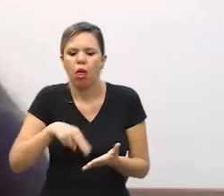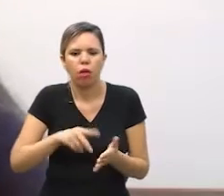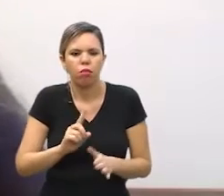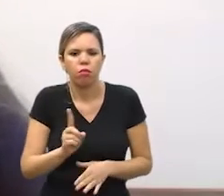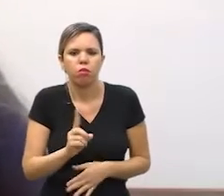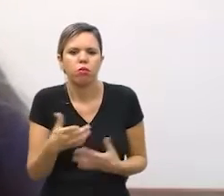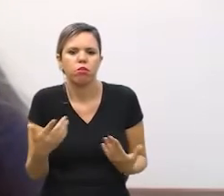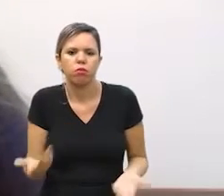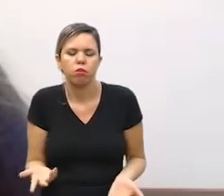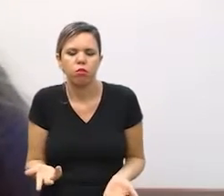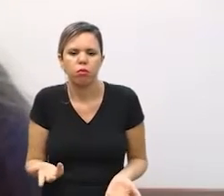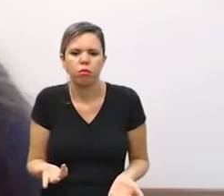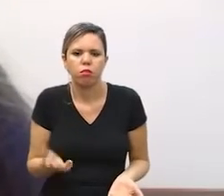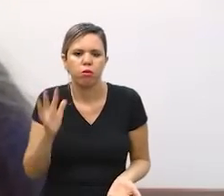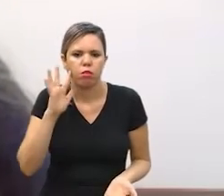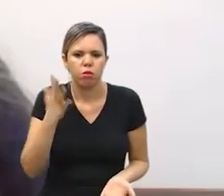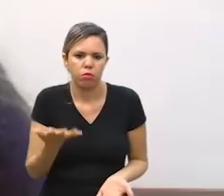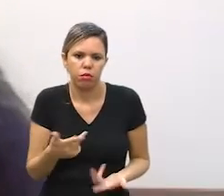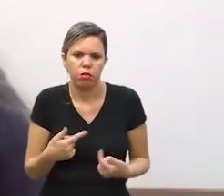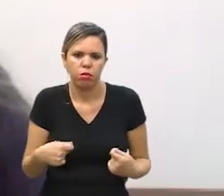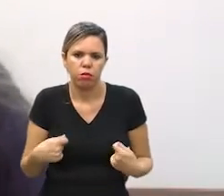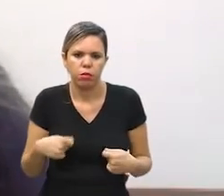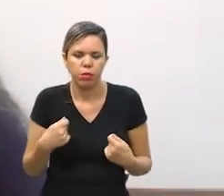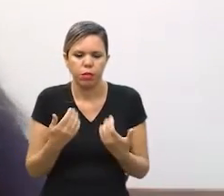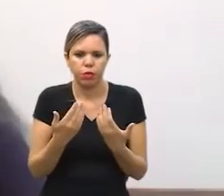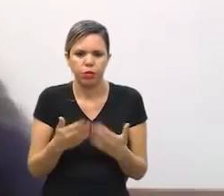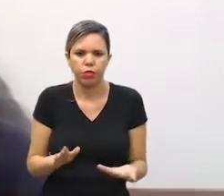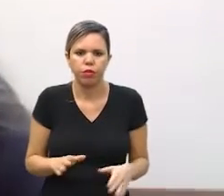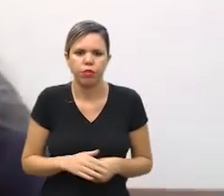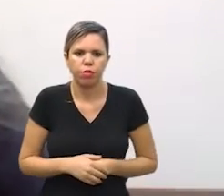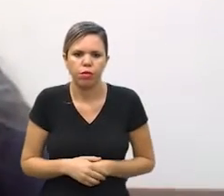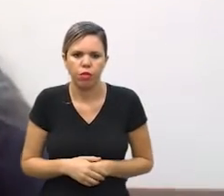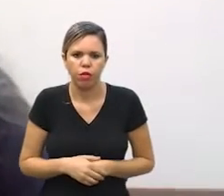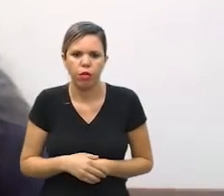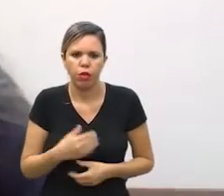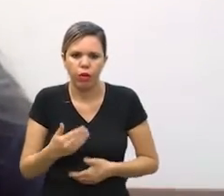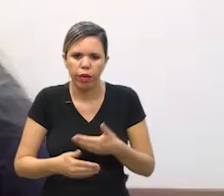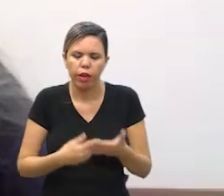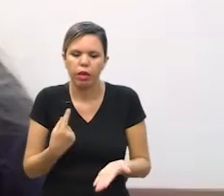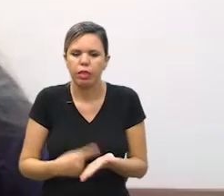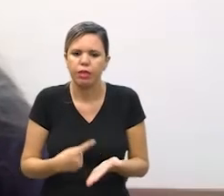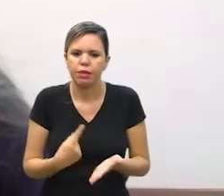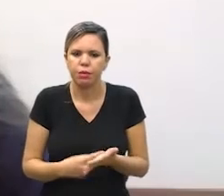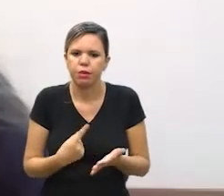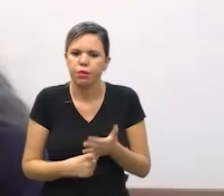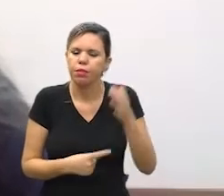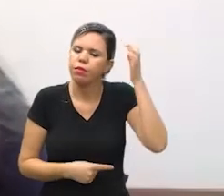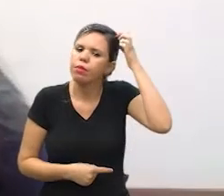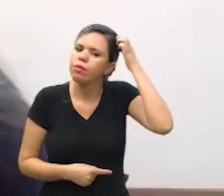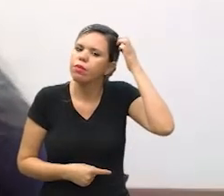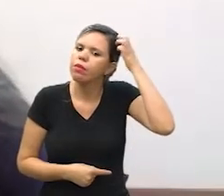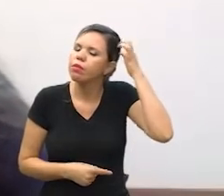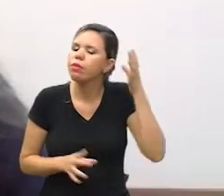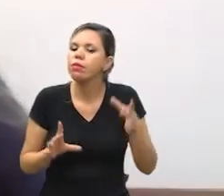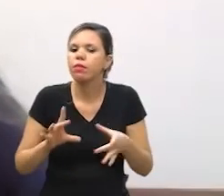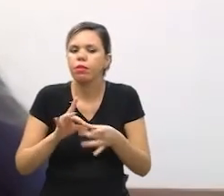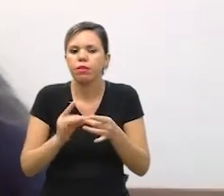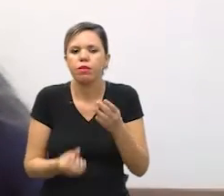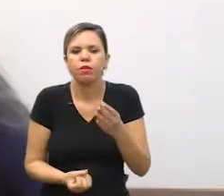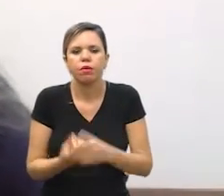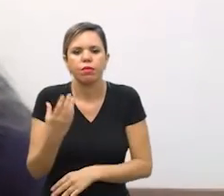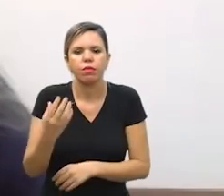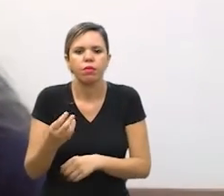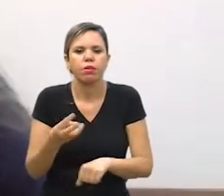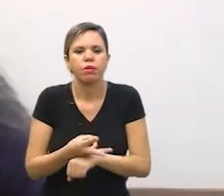então a gente precisaria criar uma solução e a gente abriu então um processo de agendamento de vínculo de agendamento que